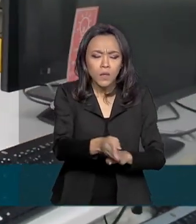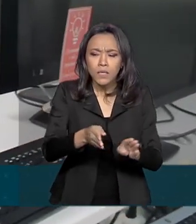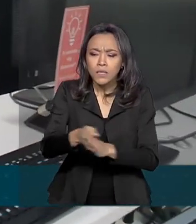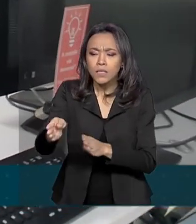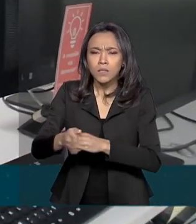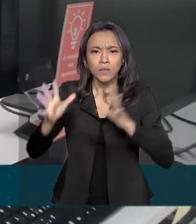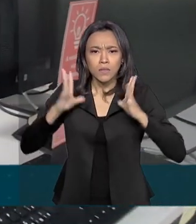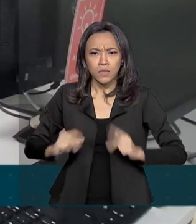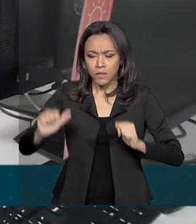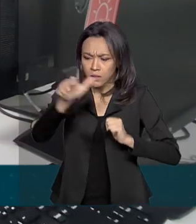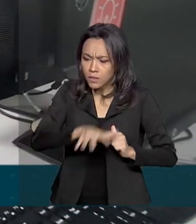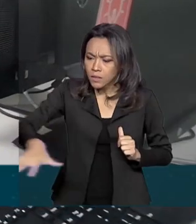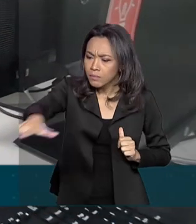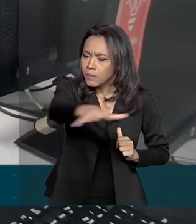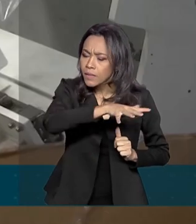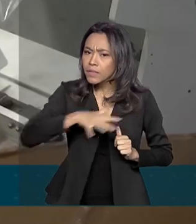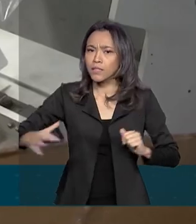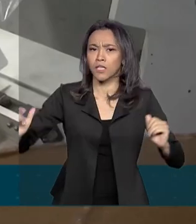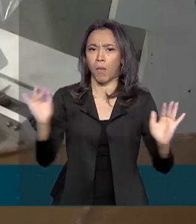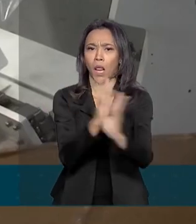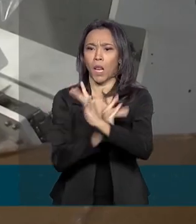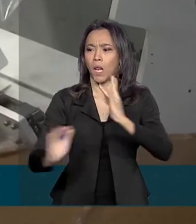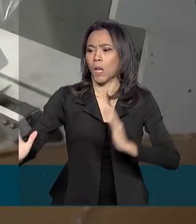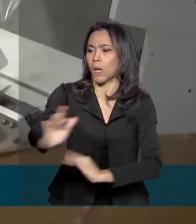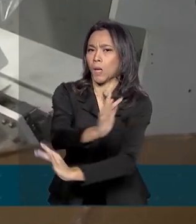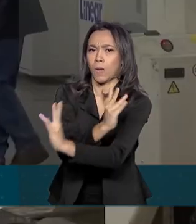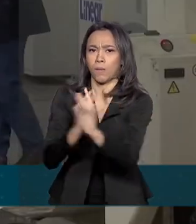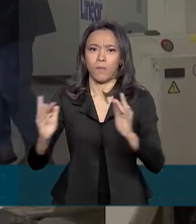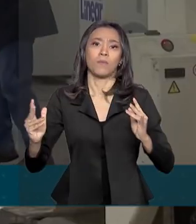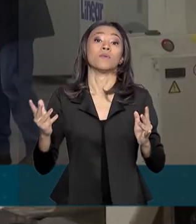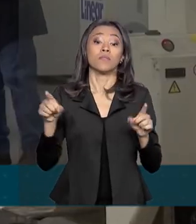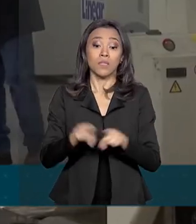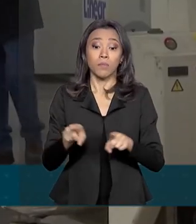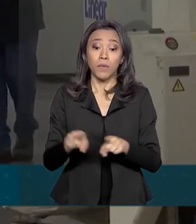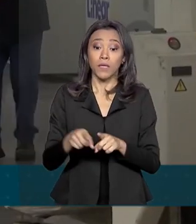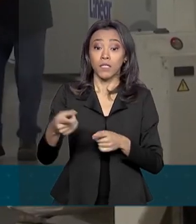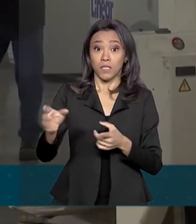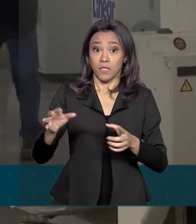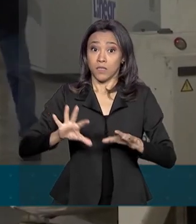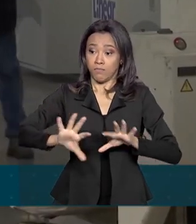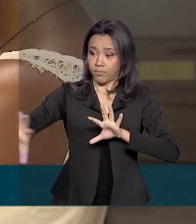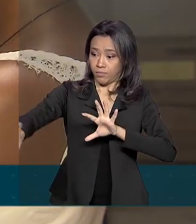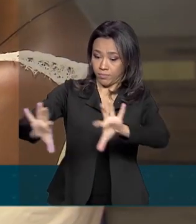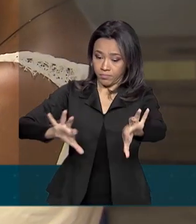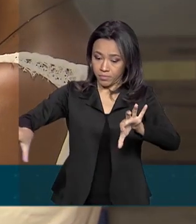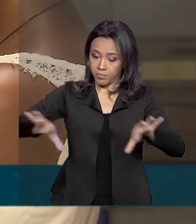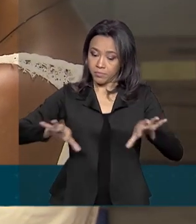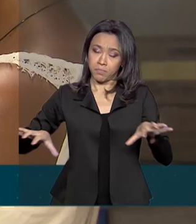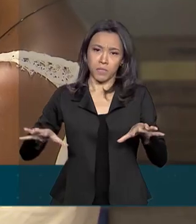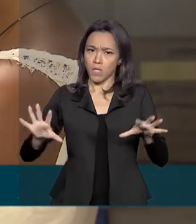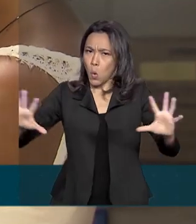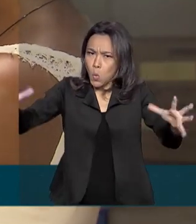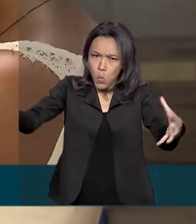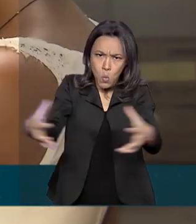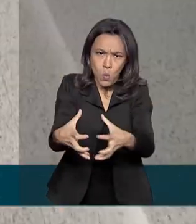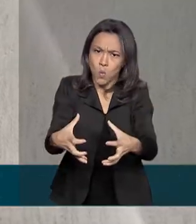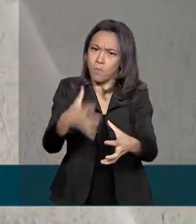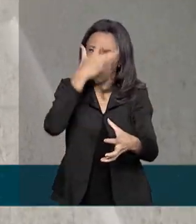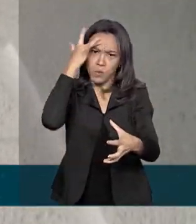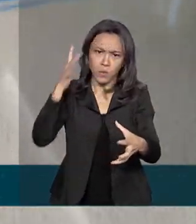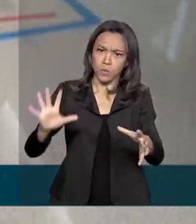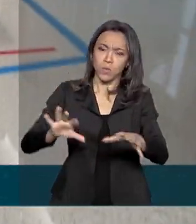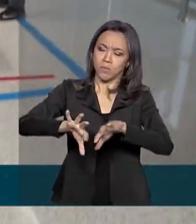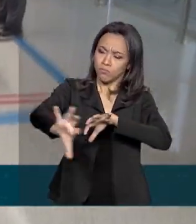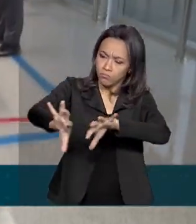desinfecção de áreas comuns, distribuir a força de trabalho, evitando concentrações nos ambientes de trabalho e